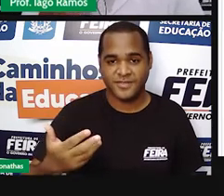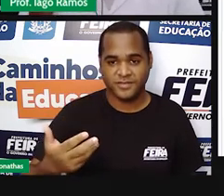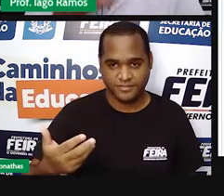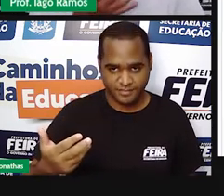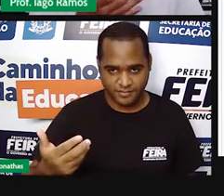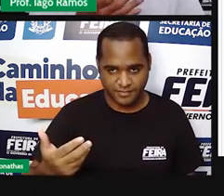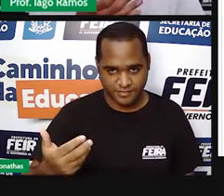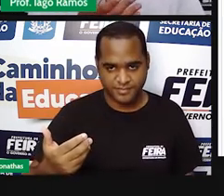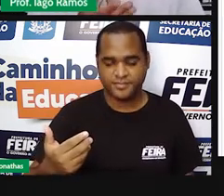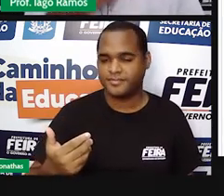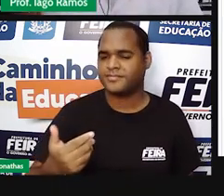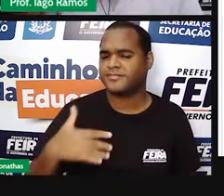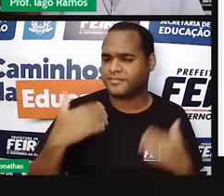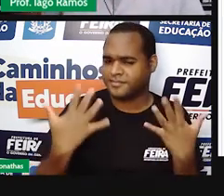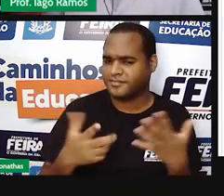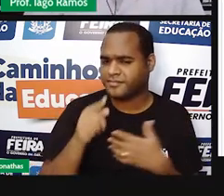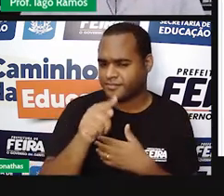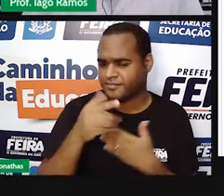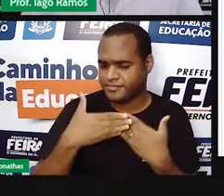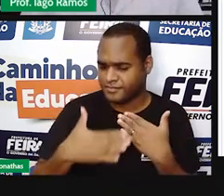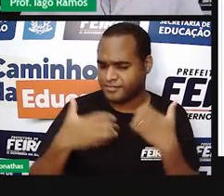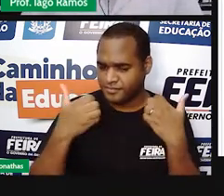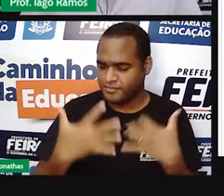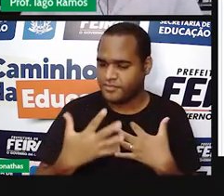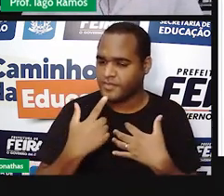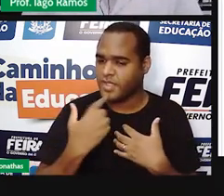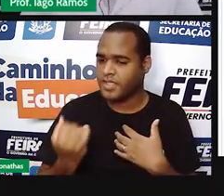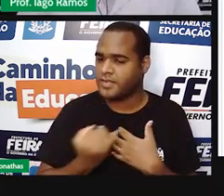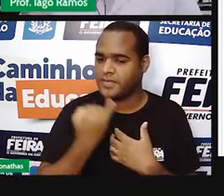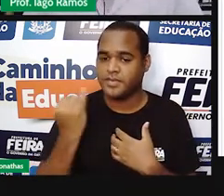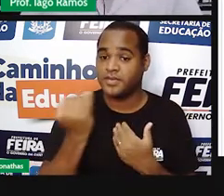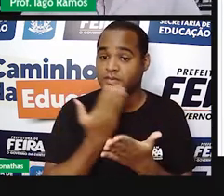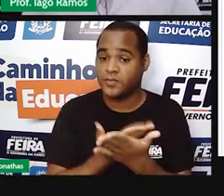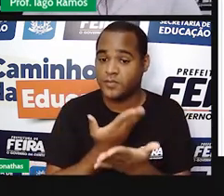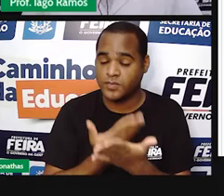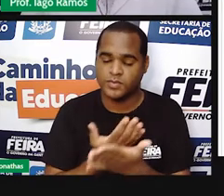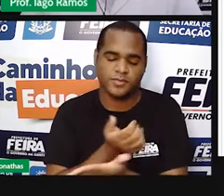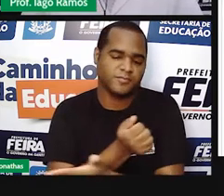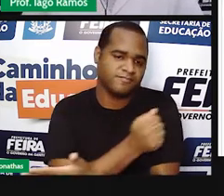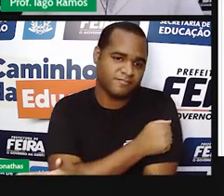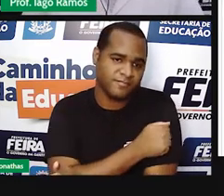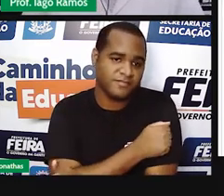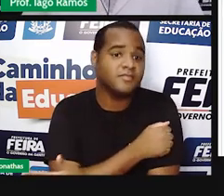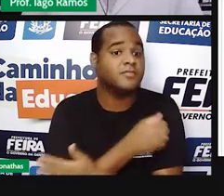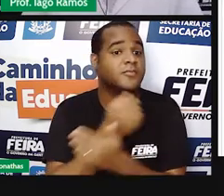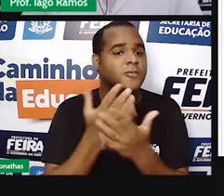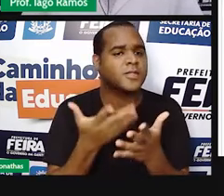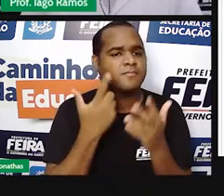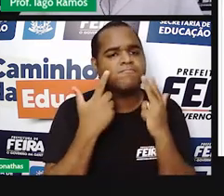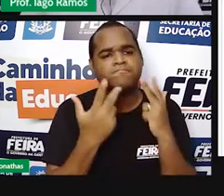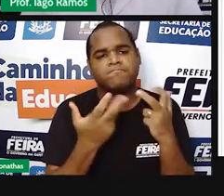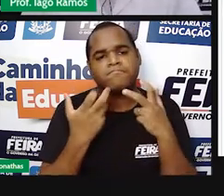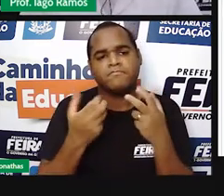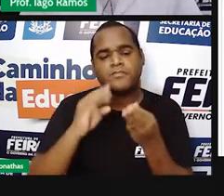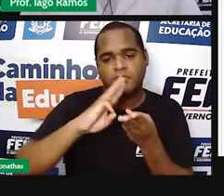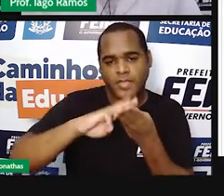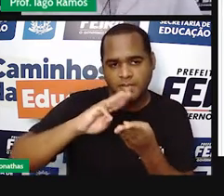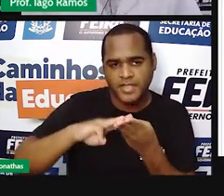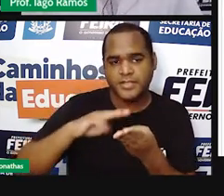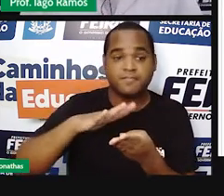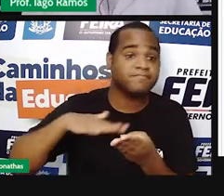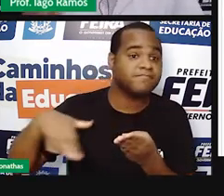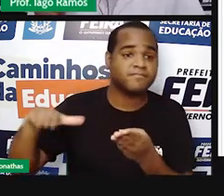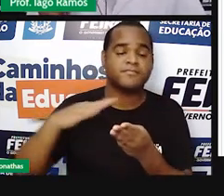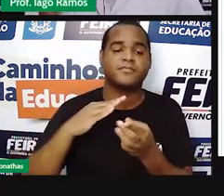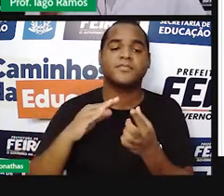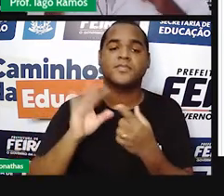mas você, durante a sua trajetória de estudante, já deve ter percebido, né? Estudando matemática, que não